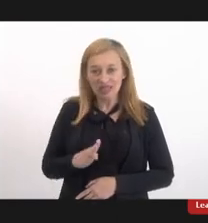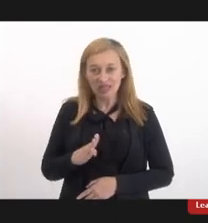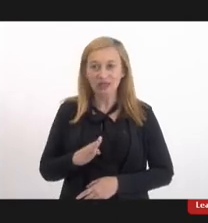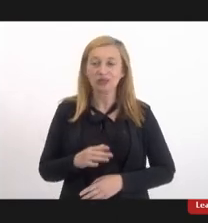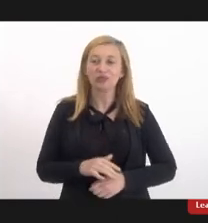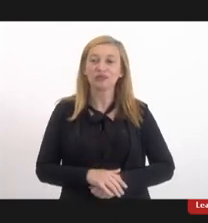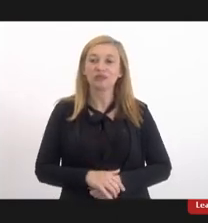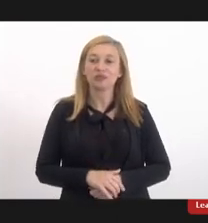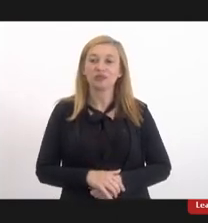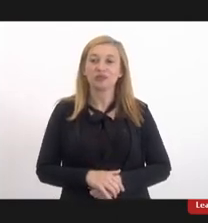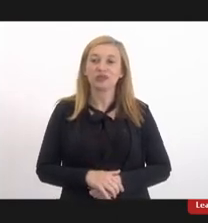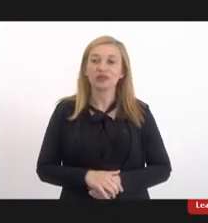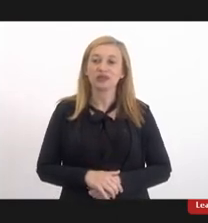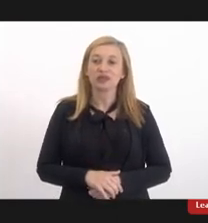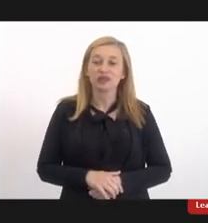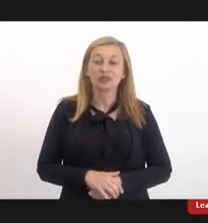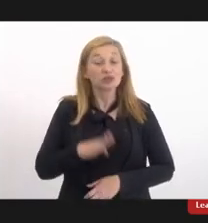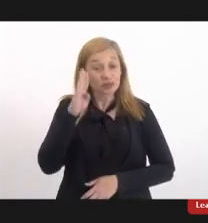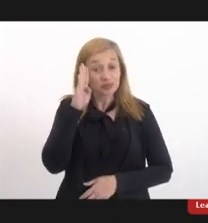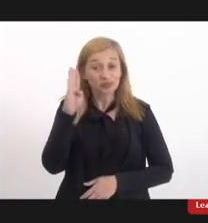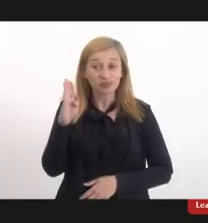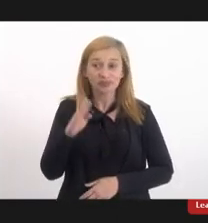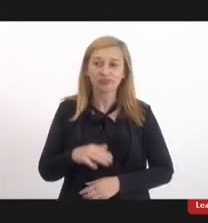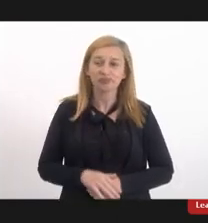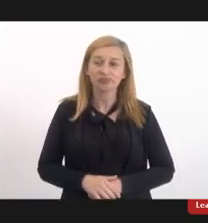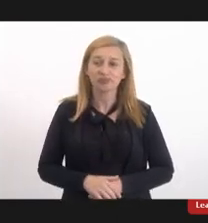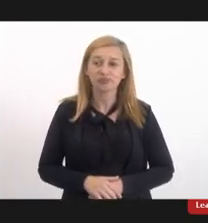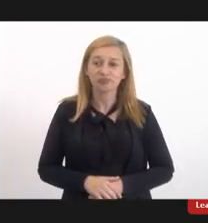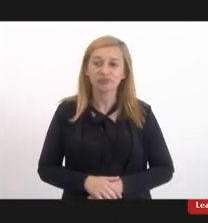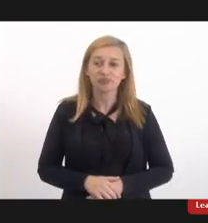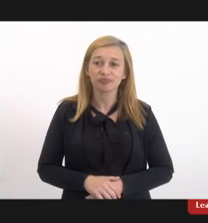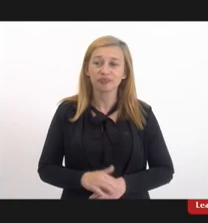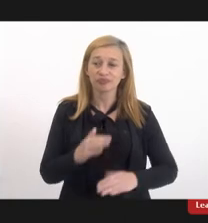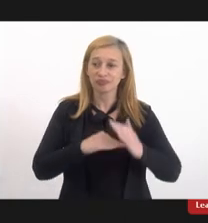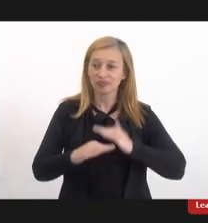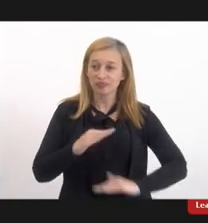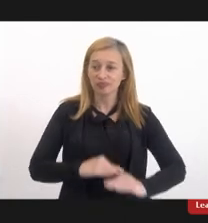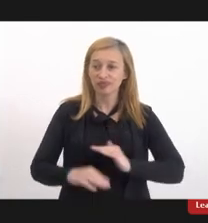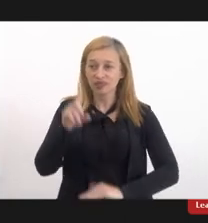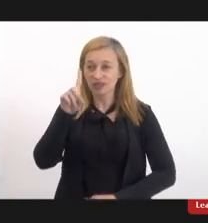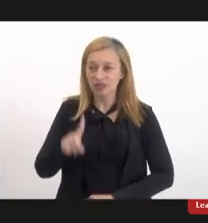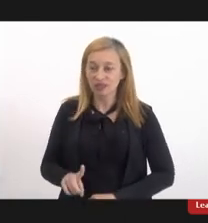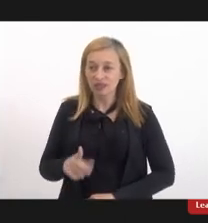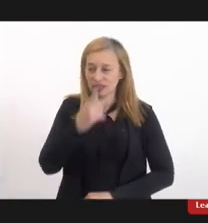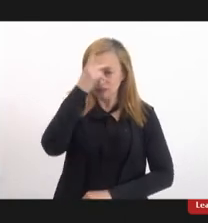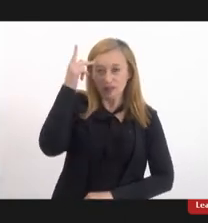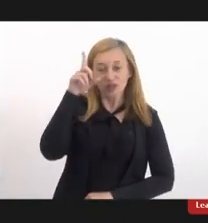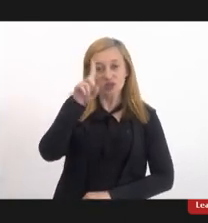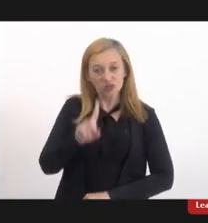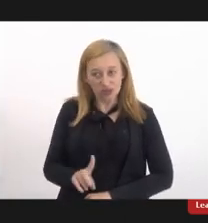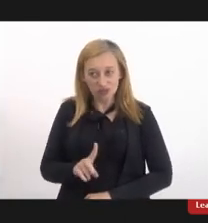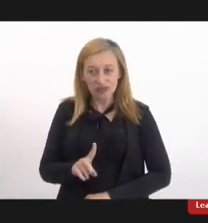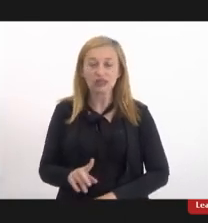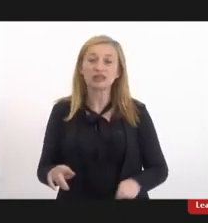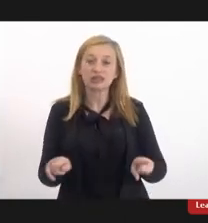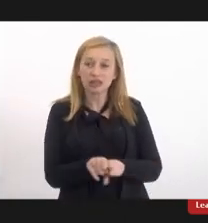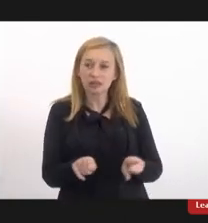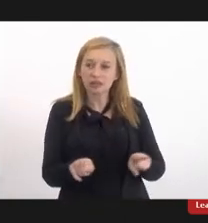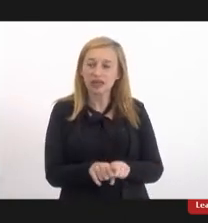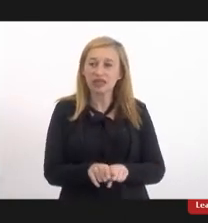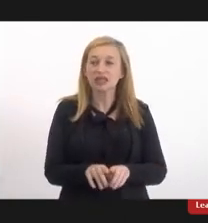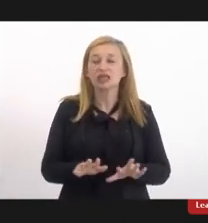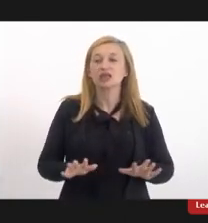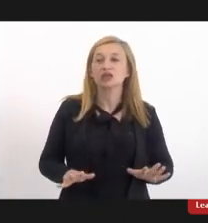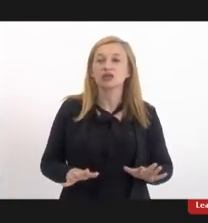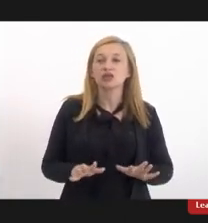E, principalmente, um retrocesso de direitos para as pessoas com deficiência também. Então,